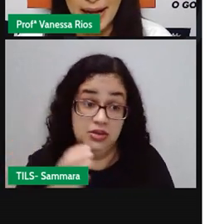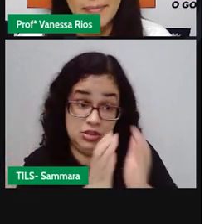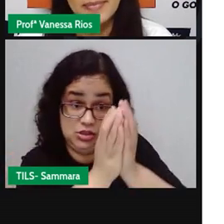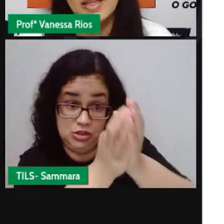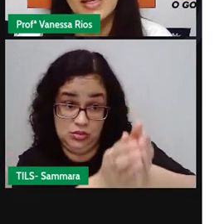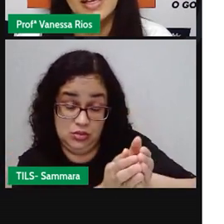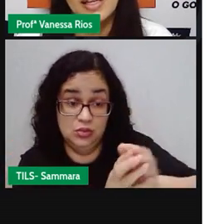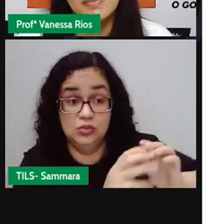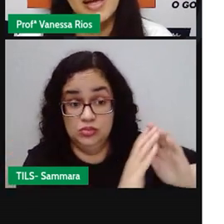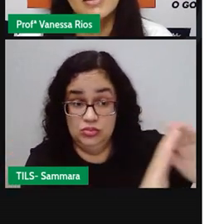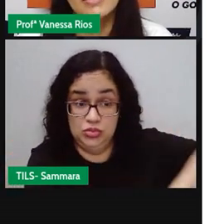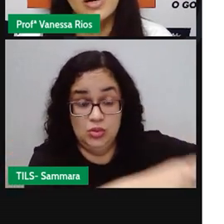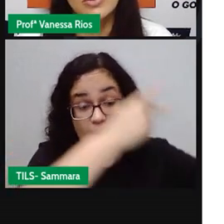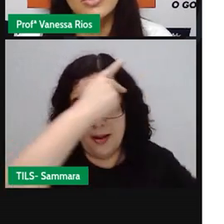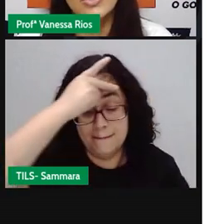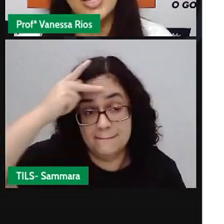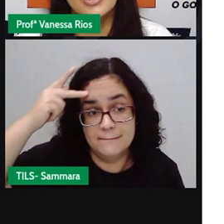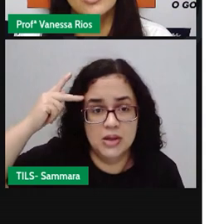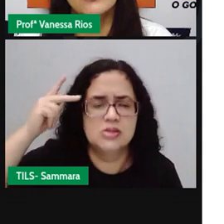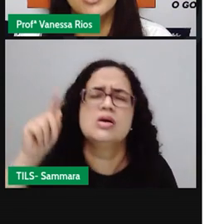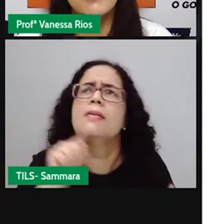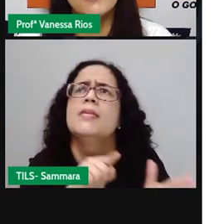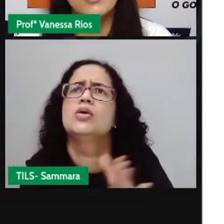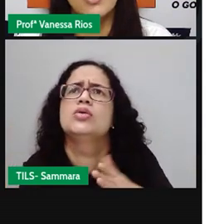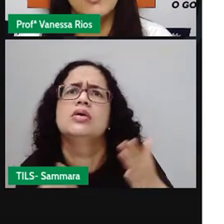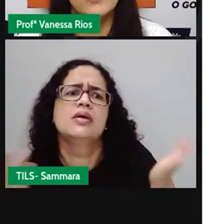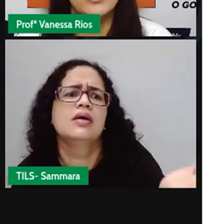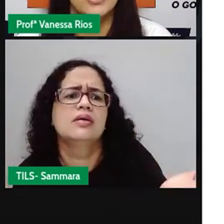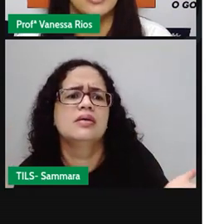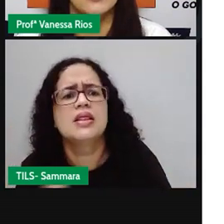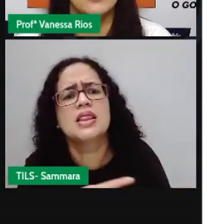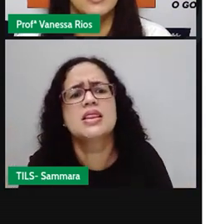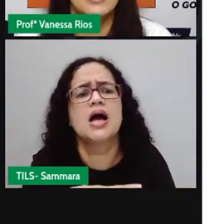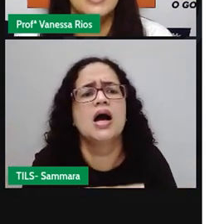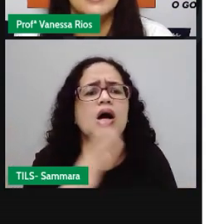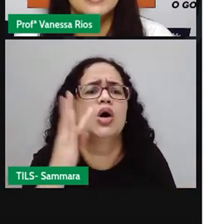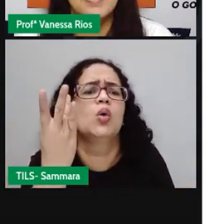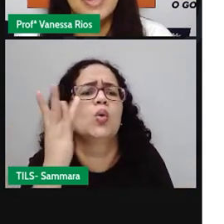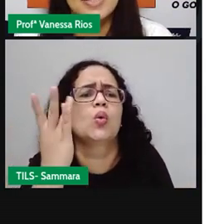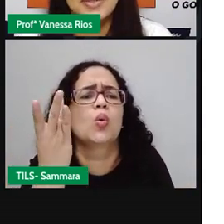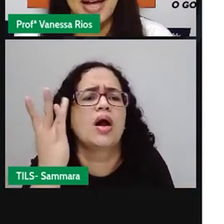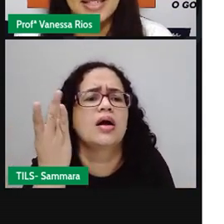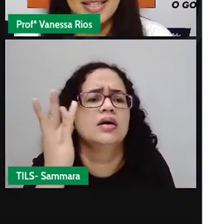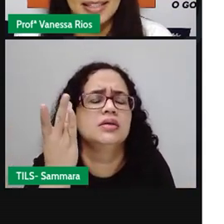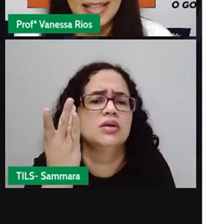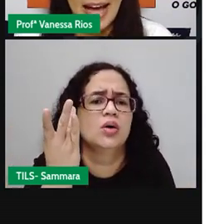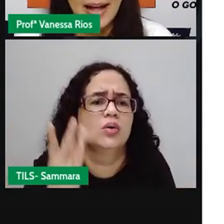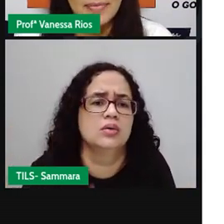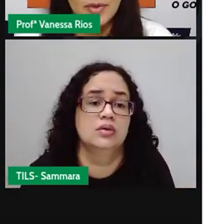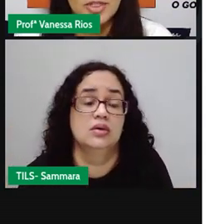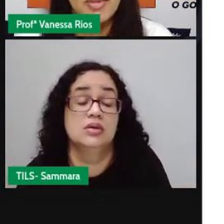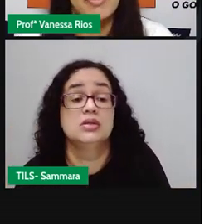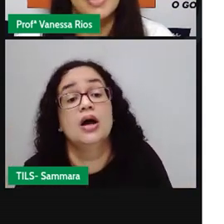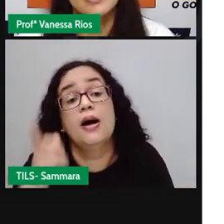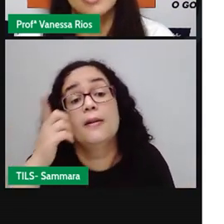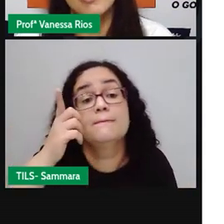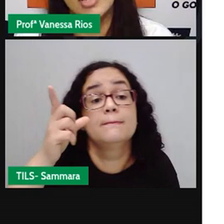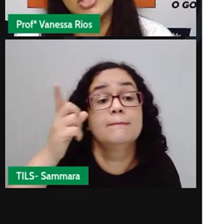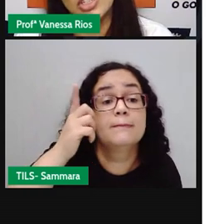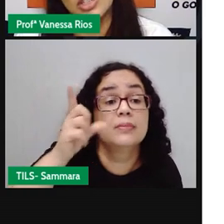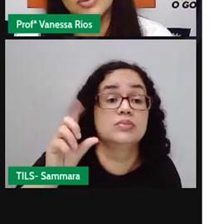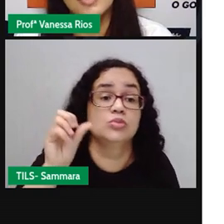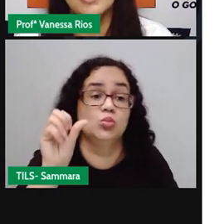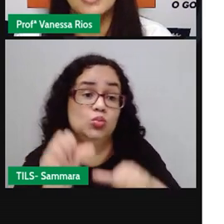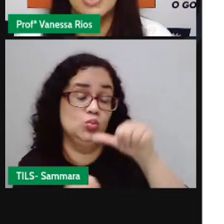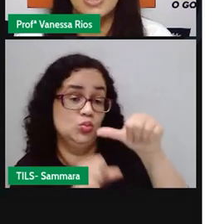acabar, ele pergunta a outro jogador com quem ficou o objeto. Se a pessoa acertar, os papéis são